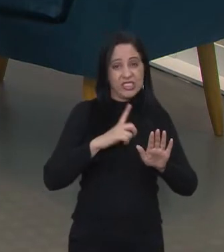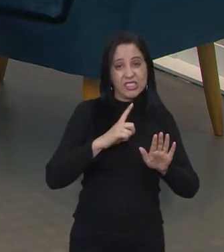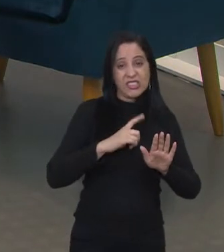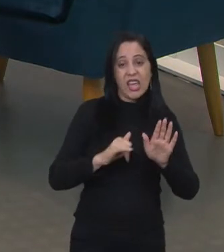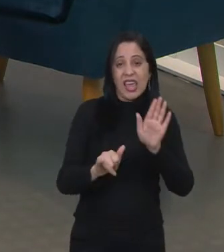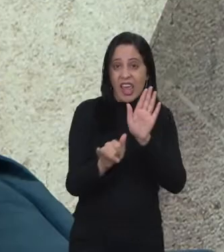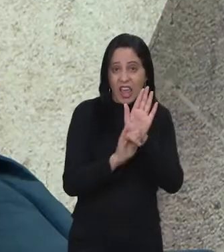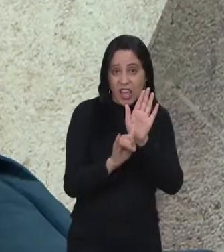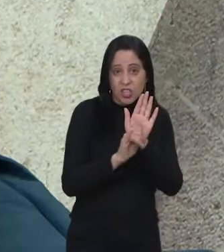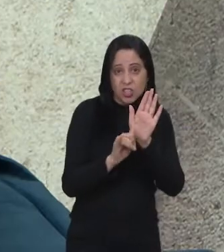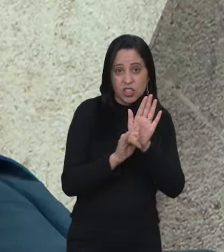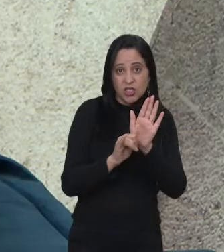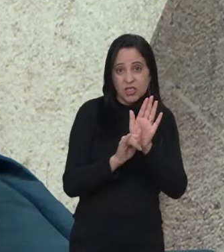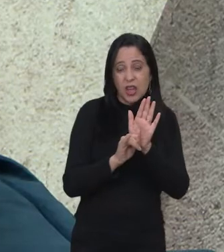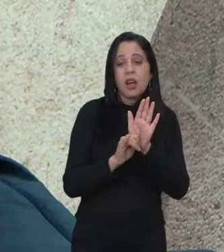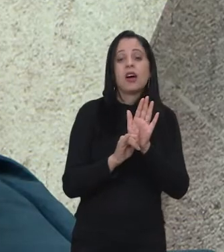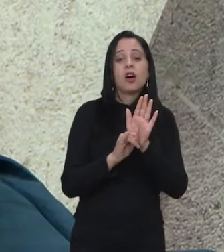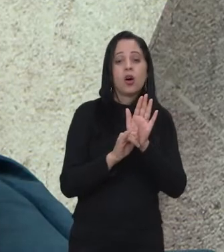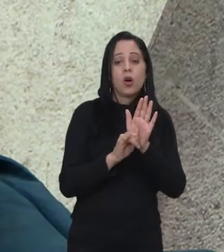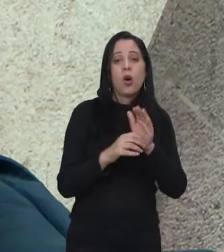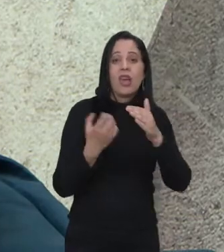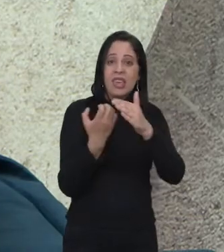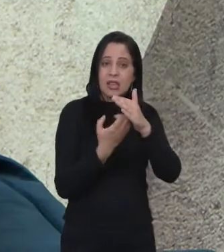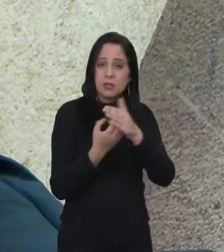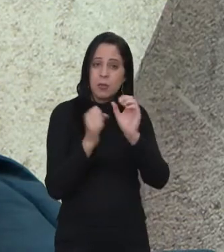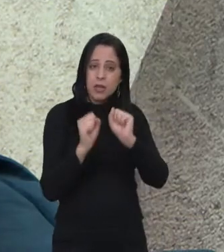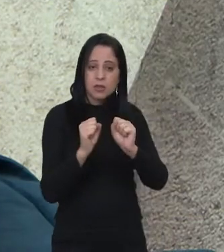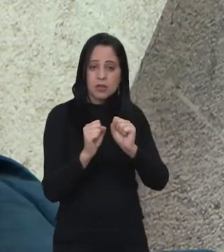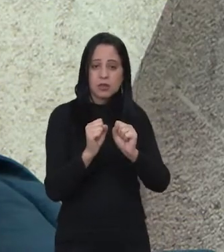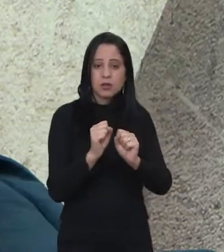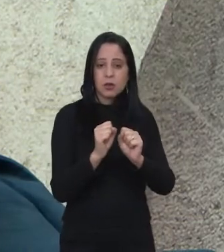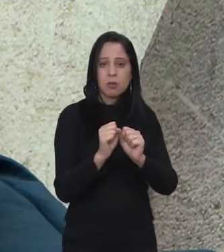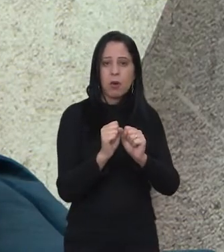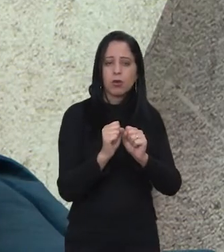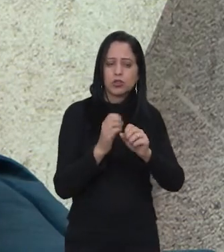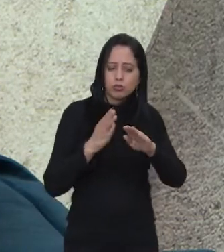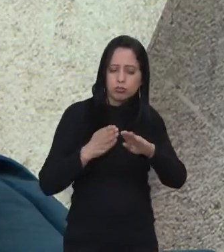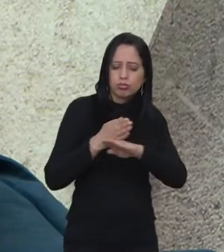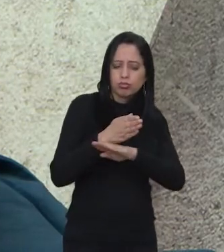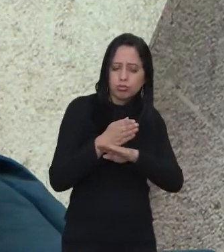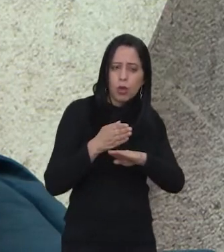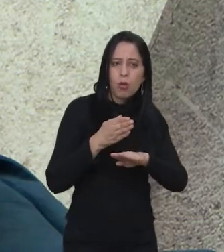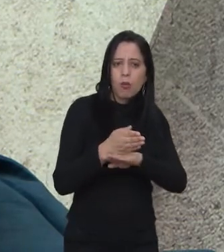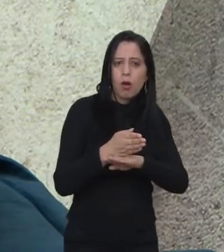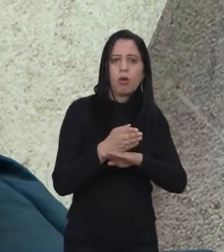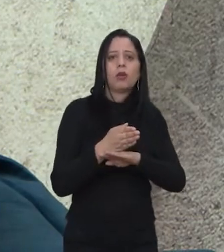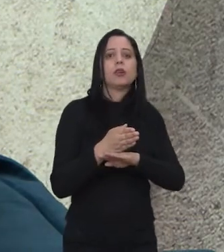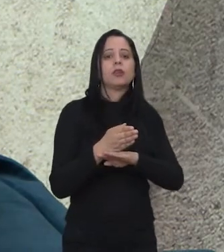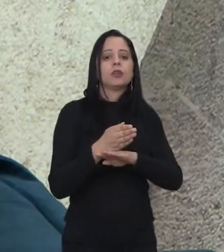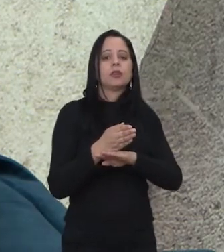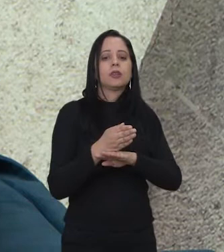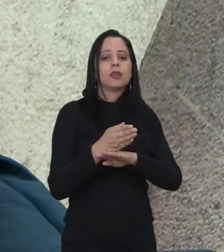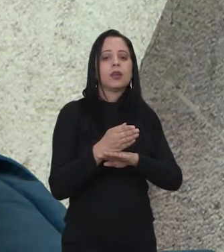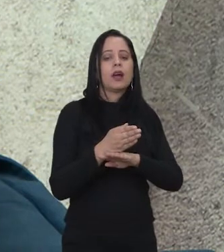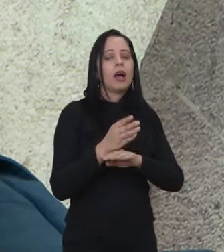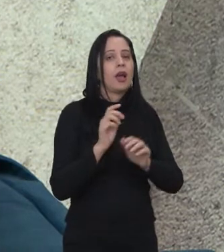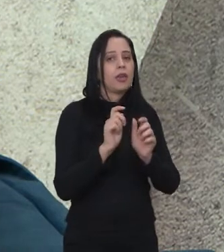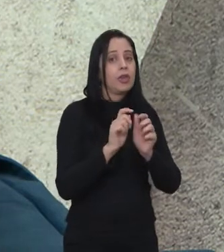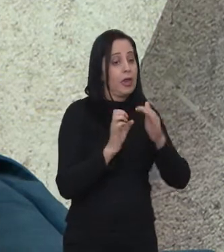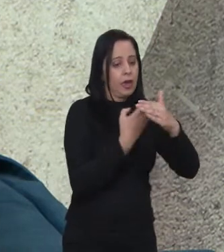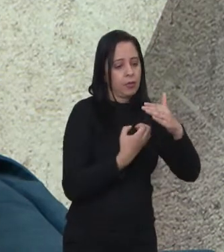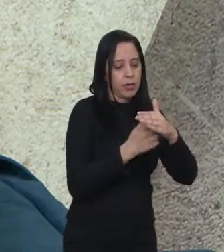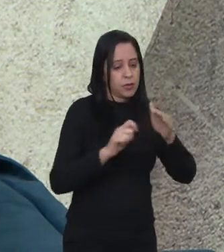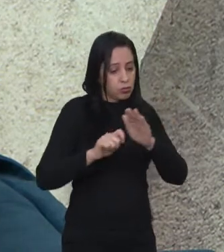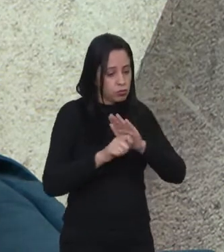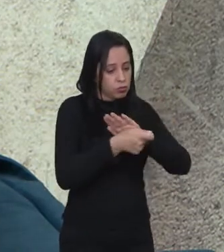editais específicos da FAPESP, de fundo perdido, onde as empresas podem acessar para o seu desenvolvimento básico. Depois disso,